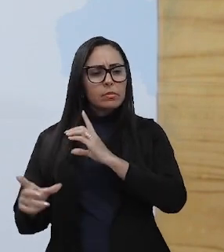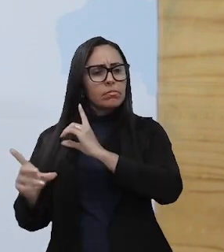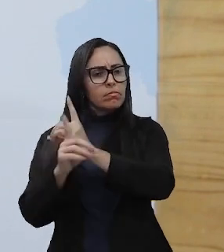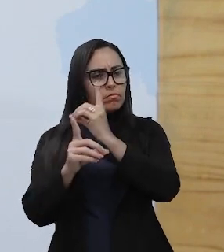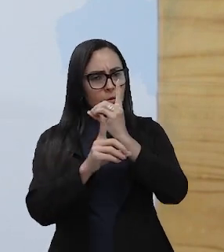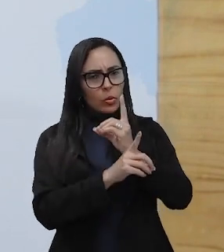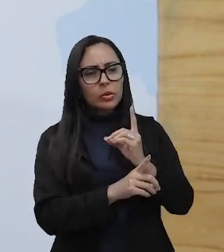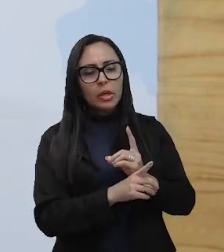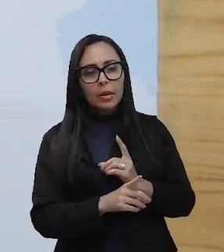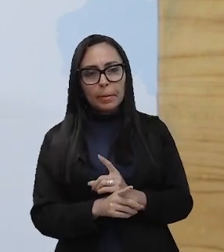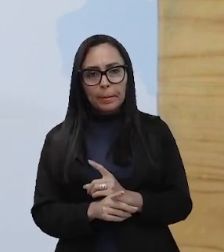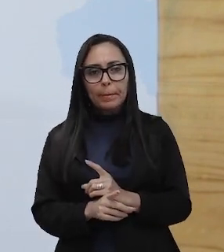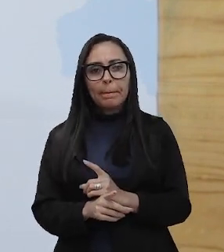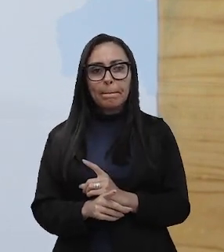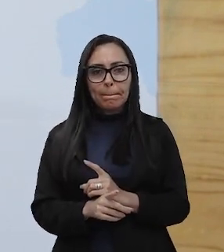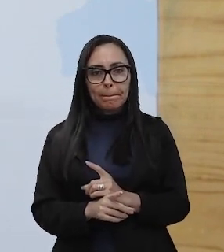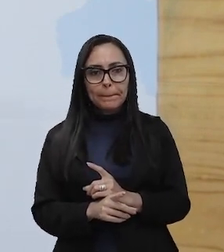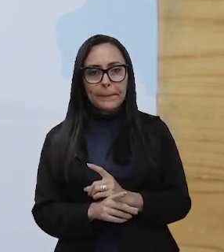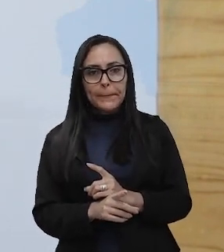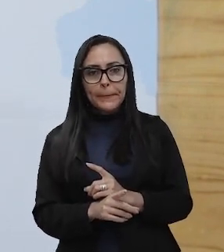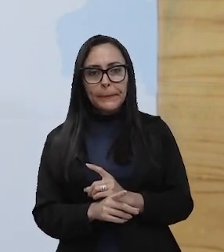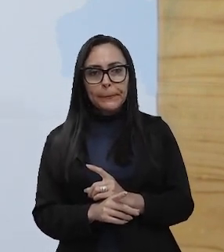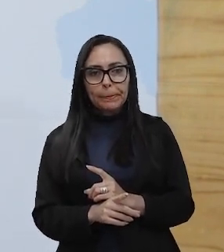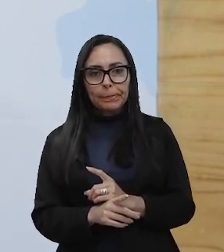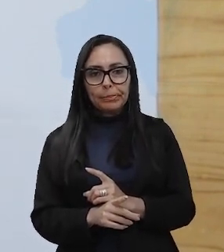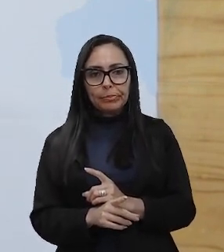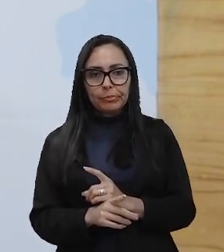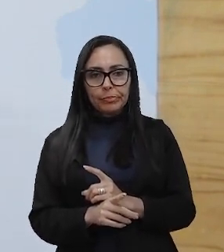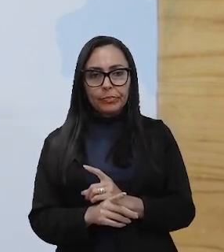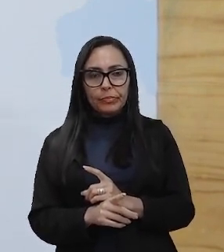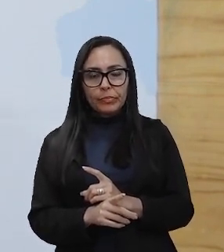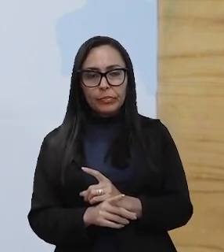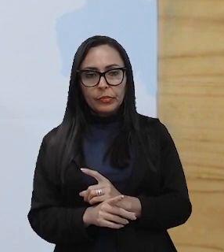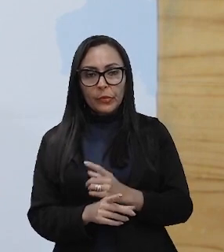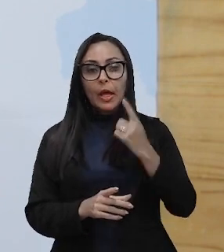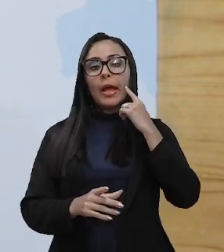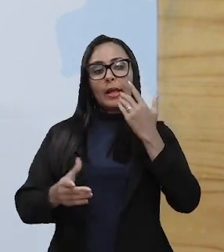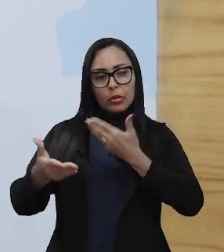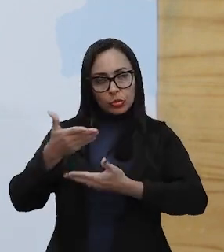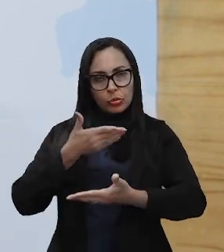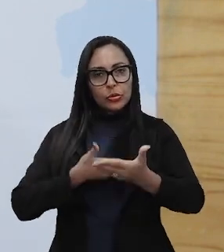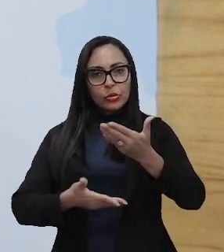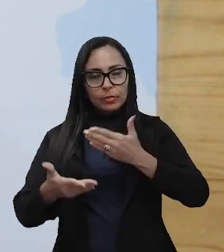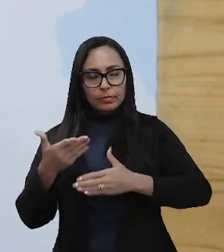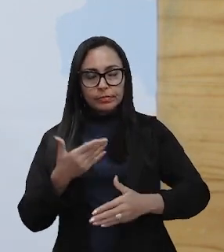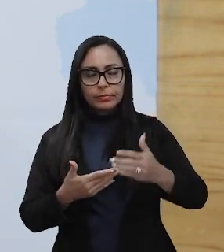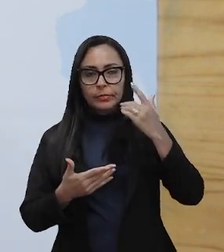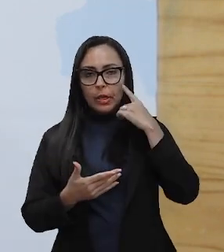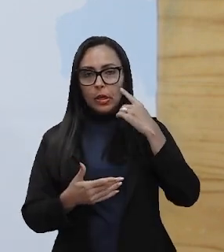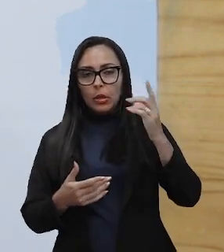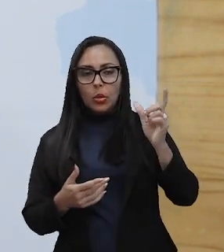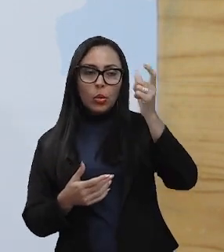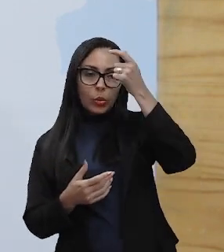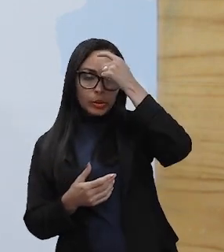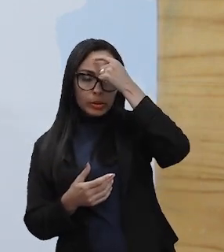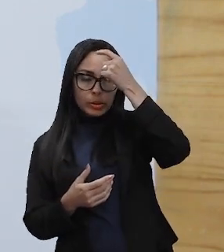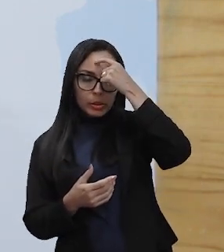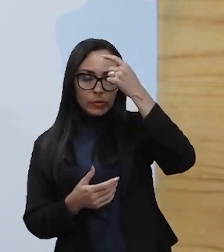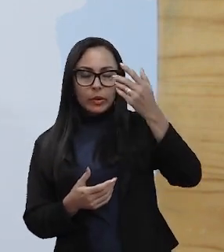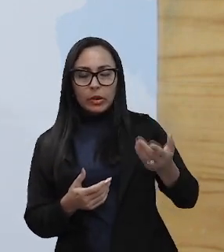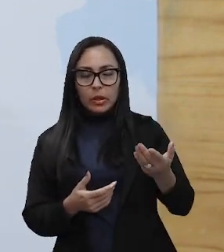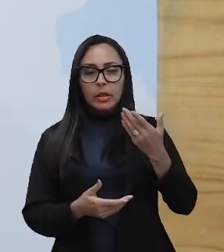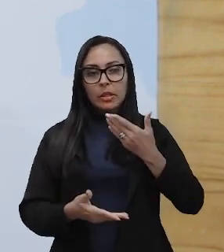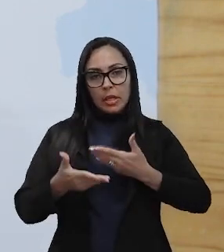relações da ergonomia cognitiva com